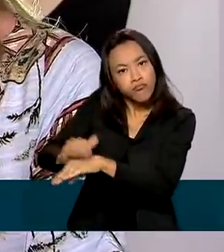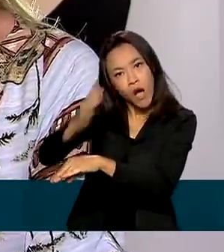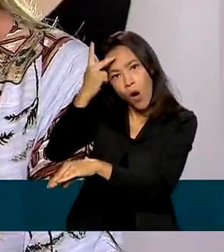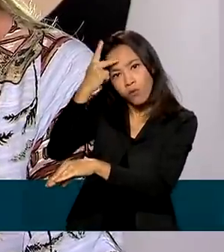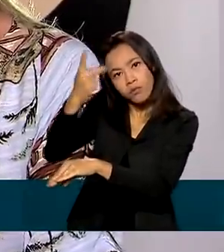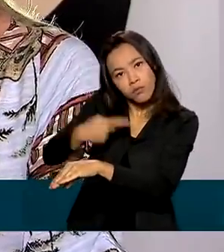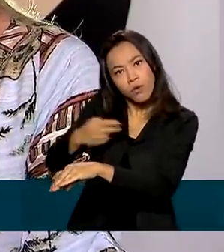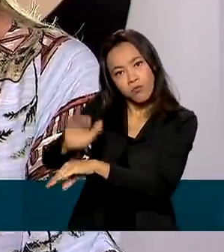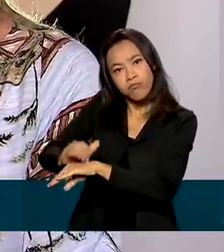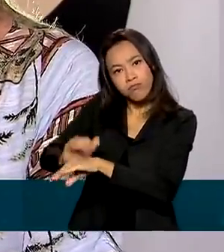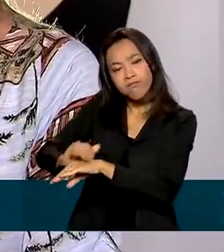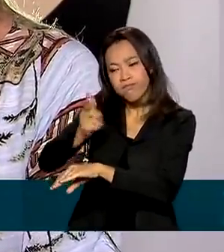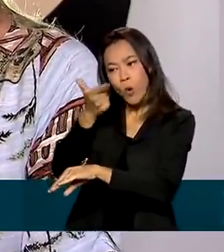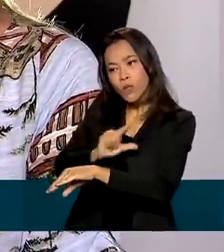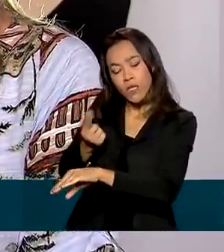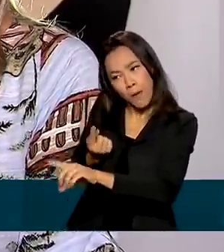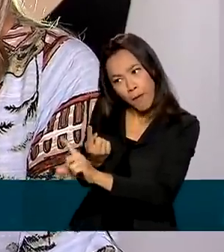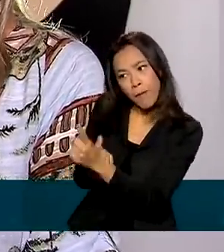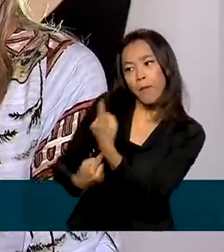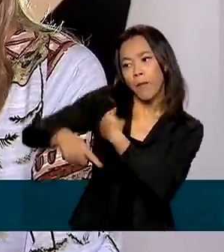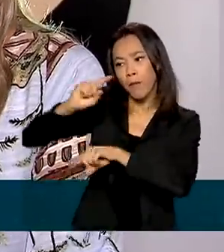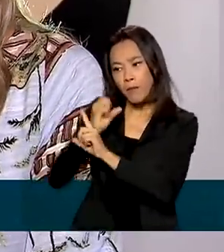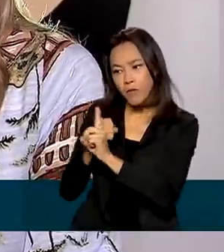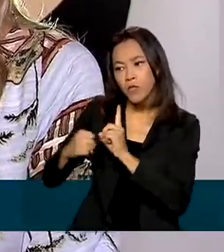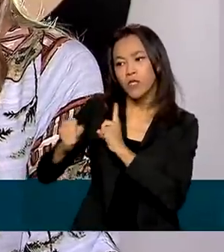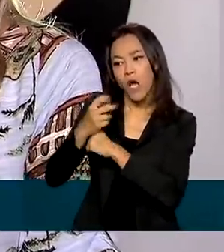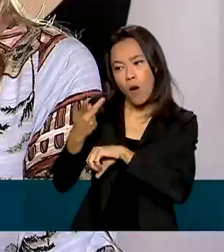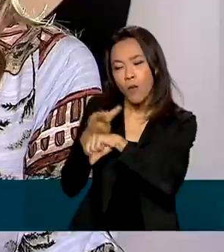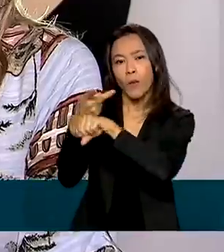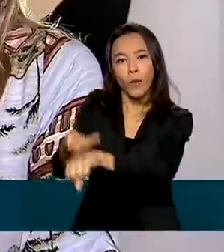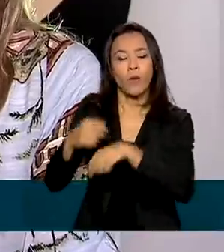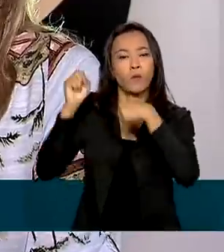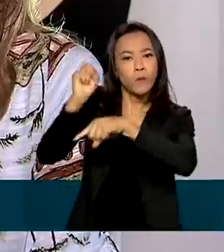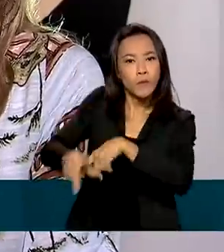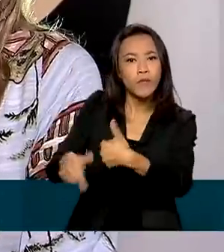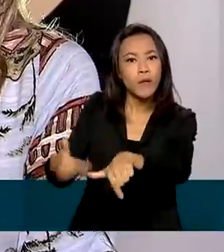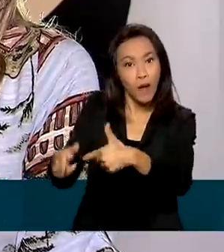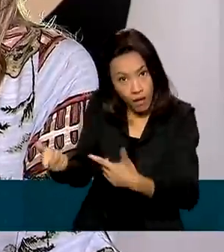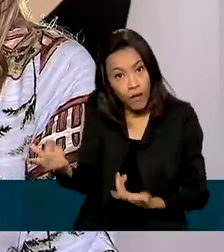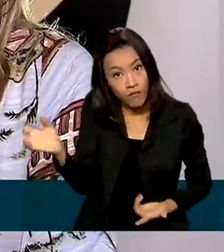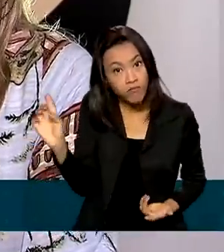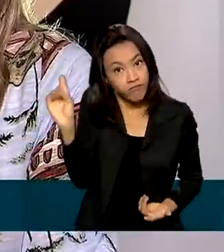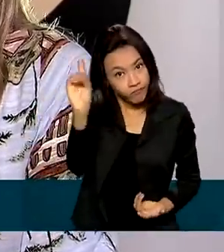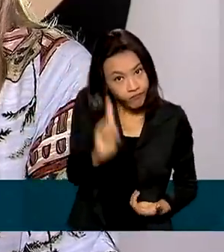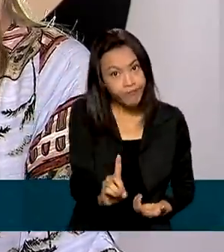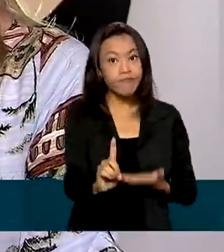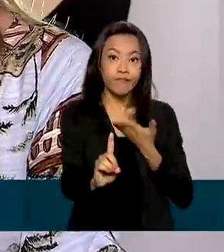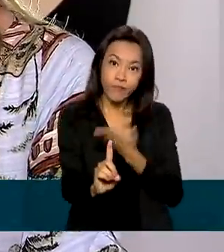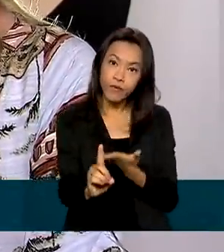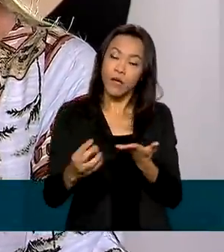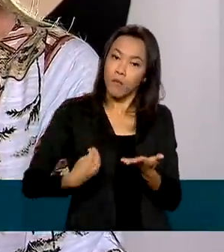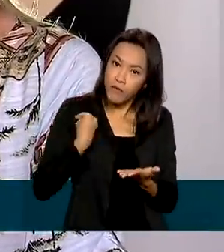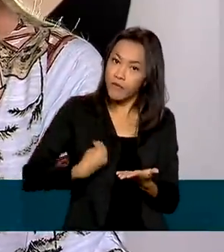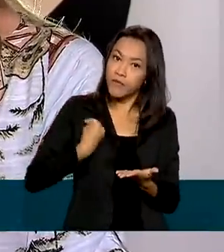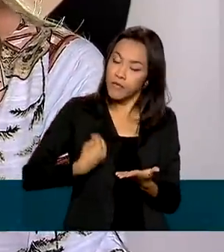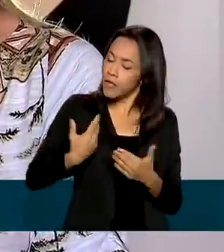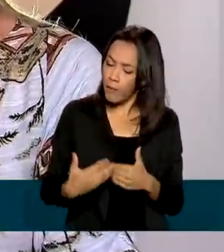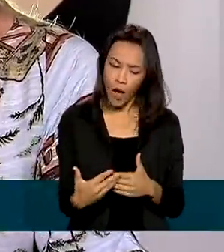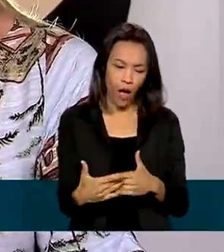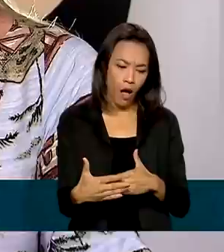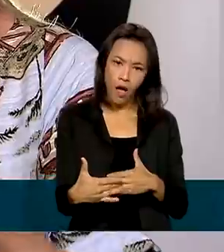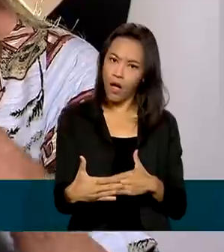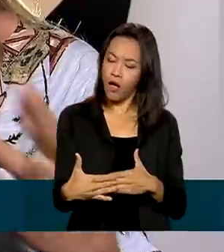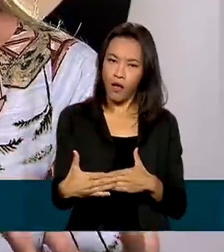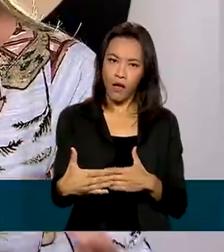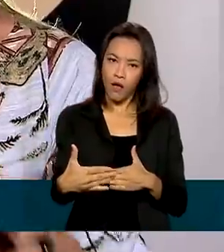restabelecer socialmente, buscar um emprego, buscar voltar a ser aquele ritmo de vida que as